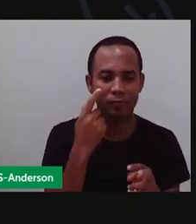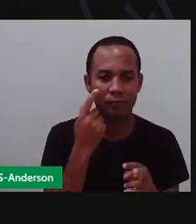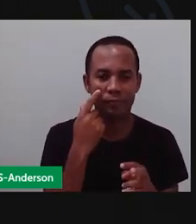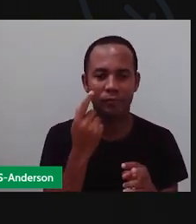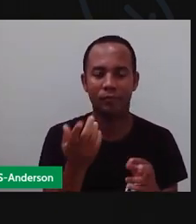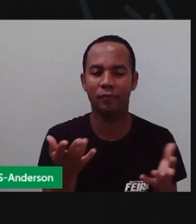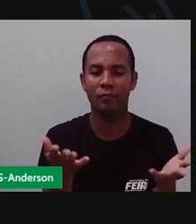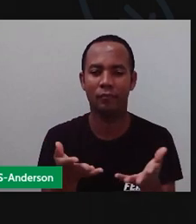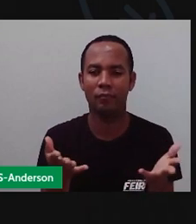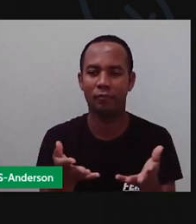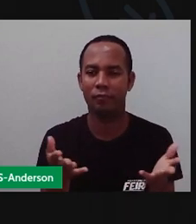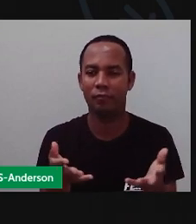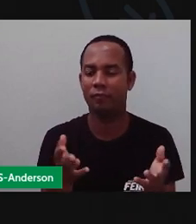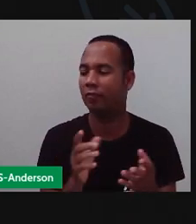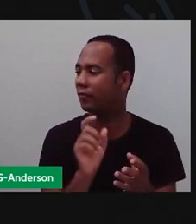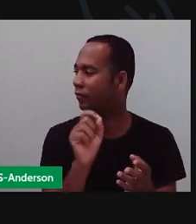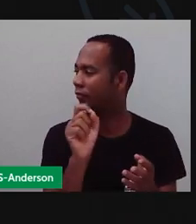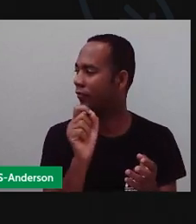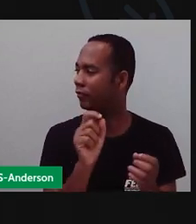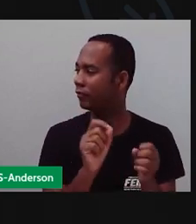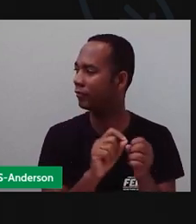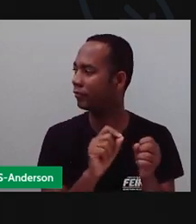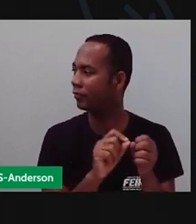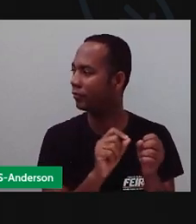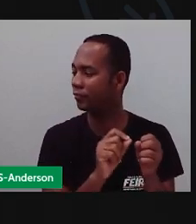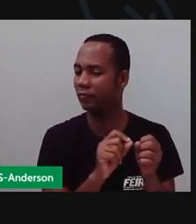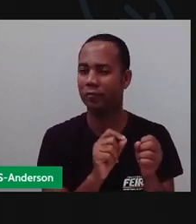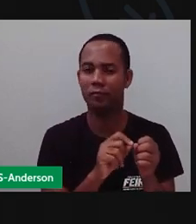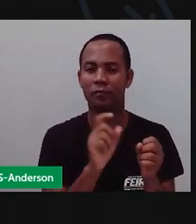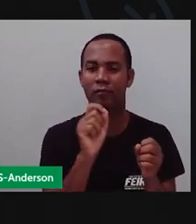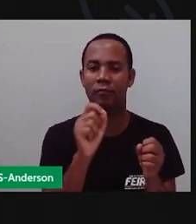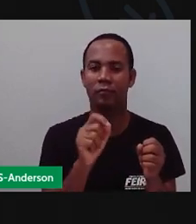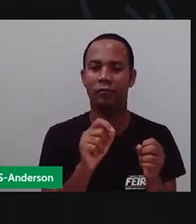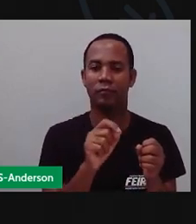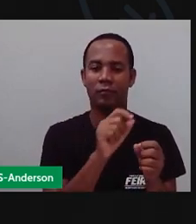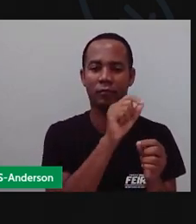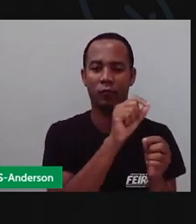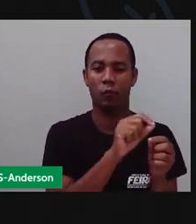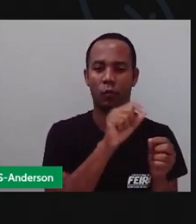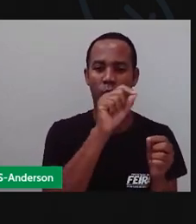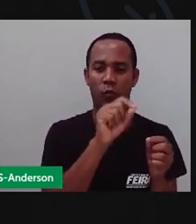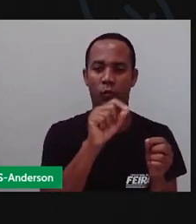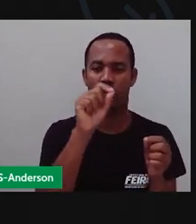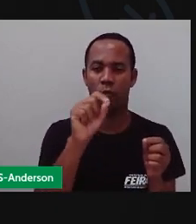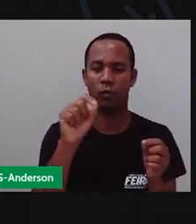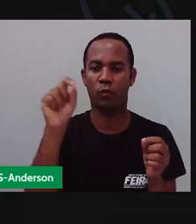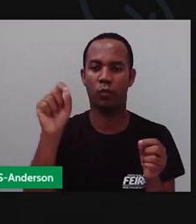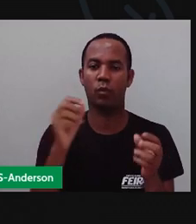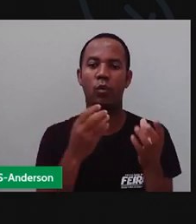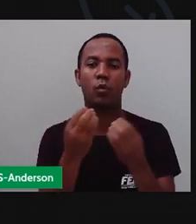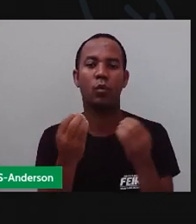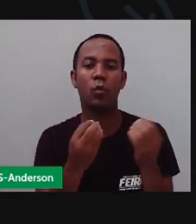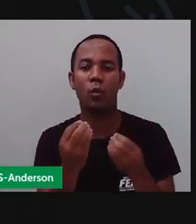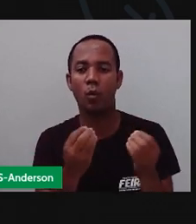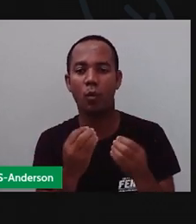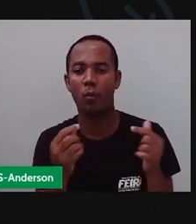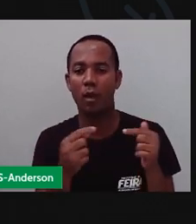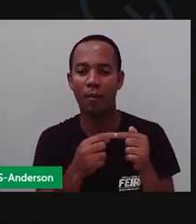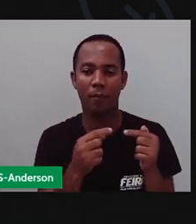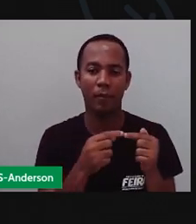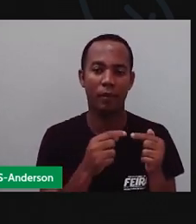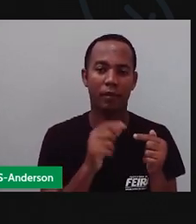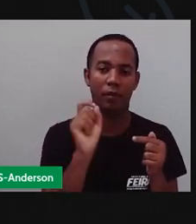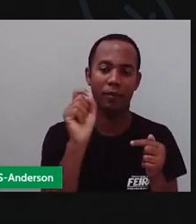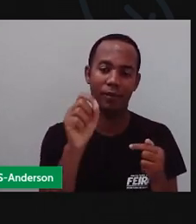Vamos agora, na verdade, fazer o quê? Produzir um gráfico, né? Lembra, Anderson, que eu falei? Vamos produzir agora? Então,